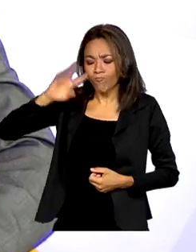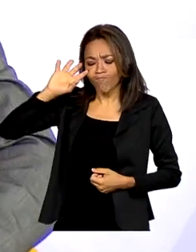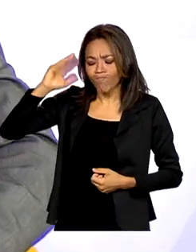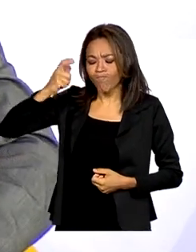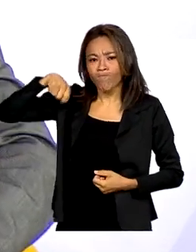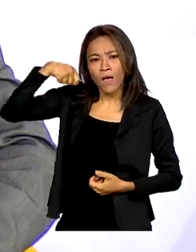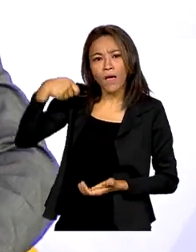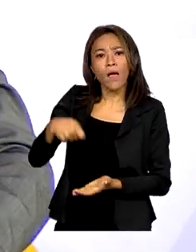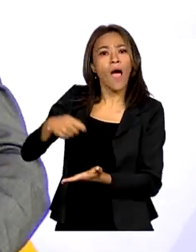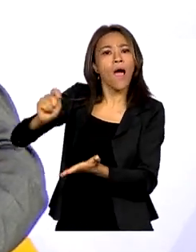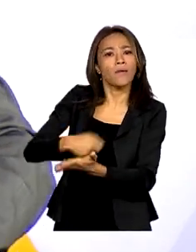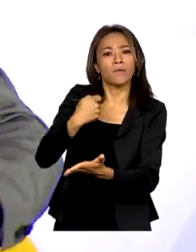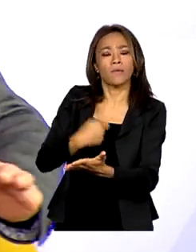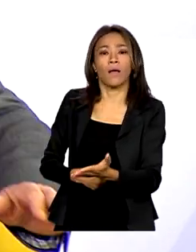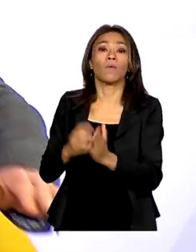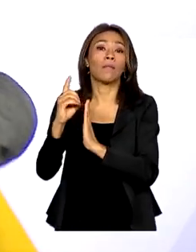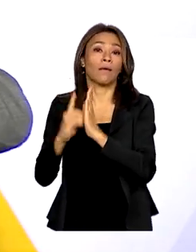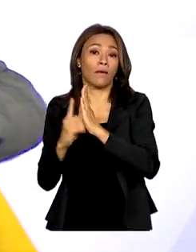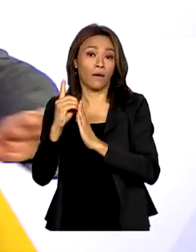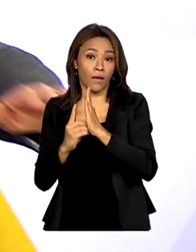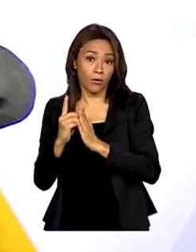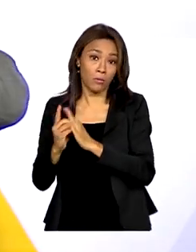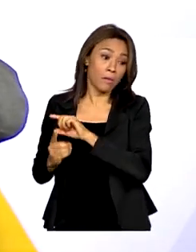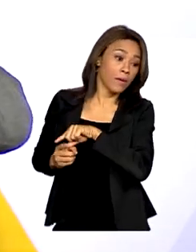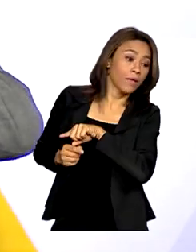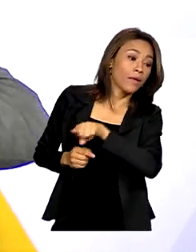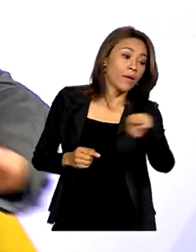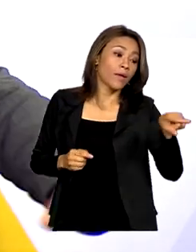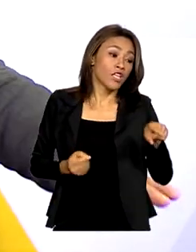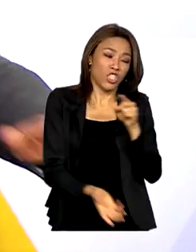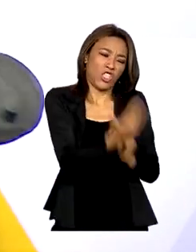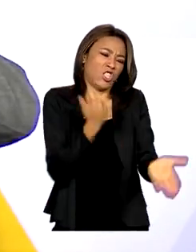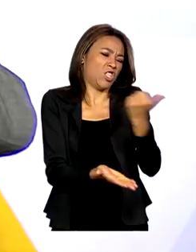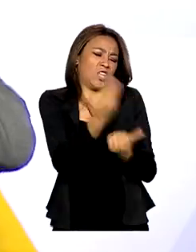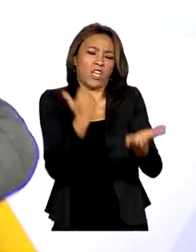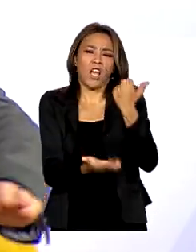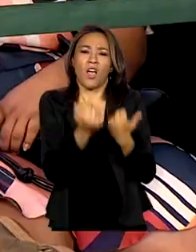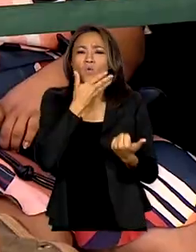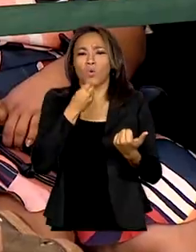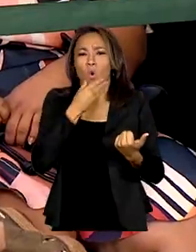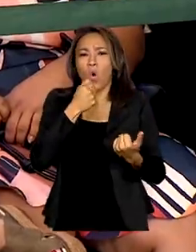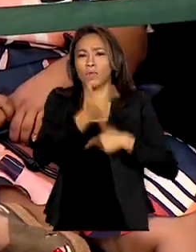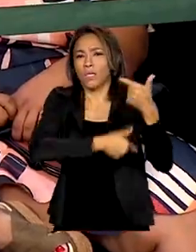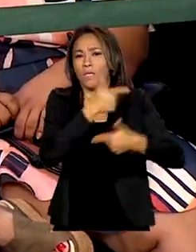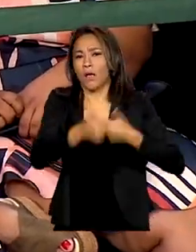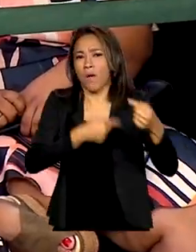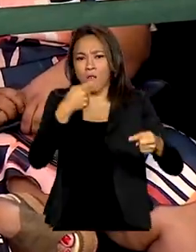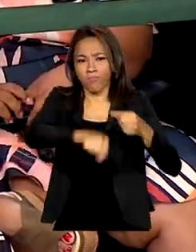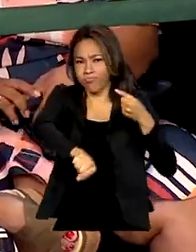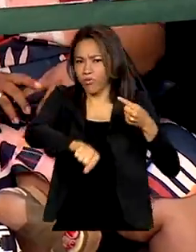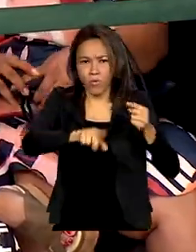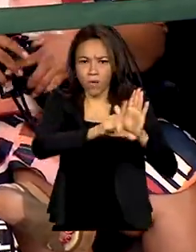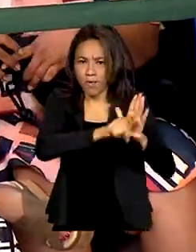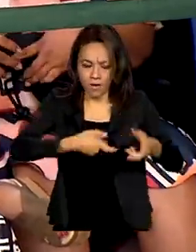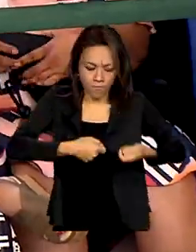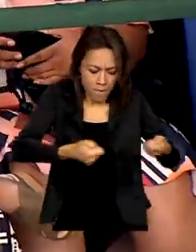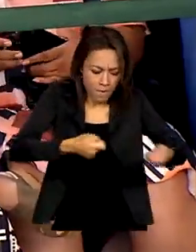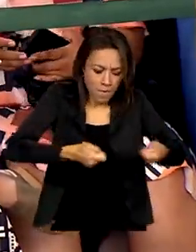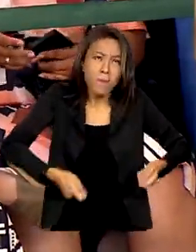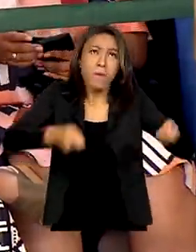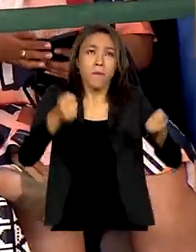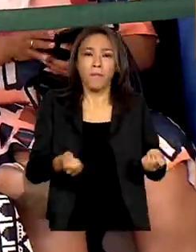decreto para definitivamente tirar os garimpeiros das terras indígenas nesse país.